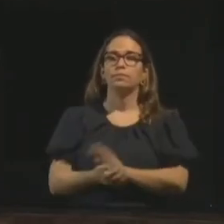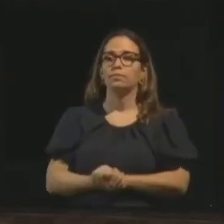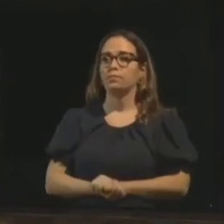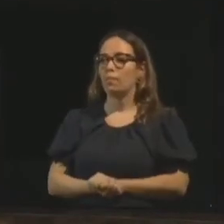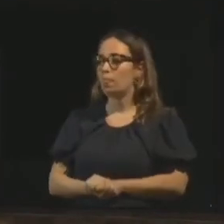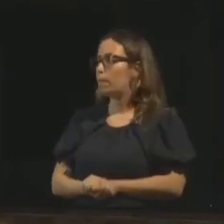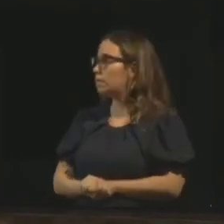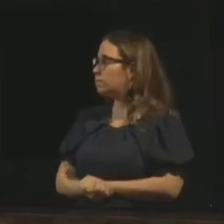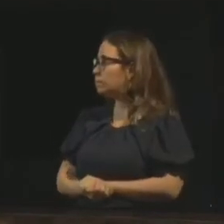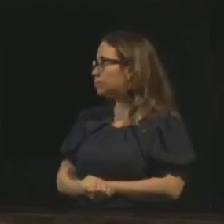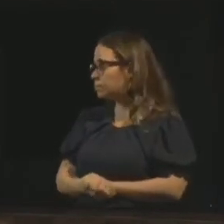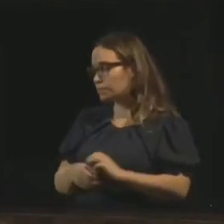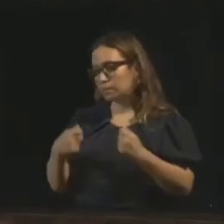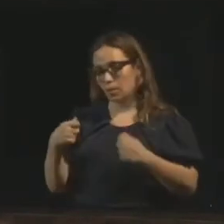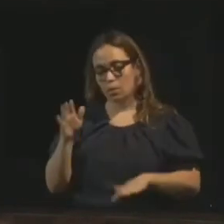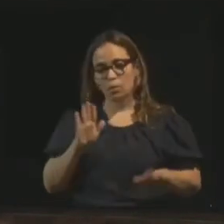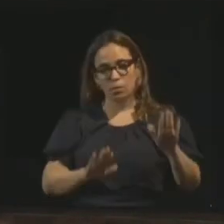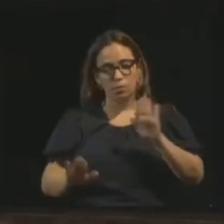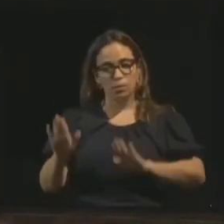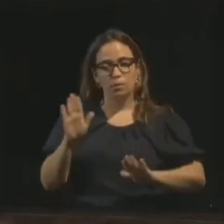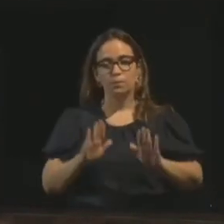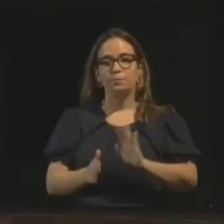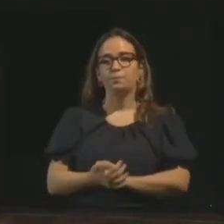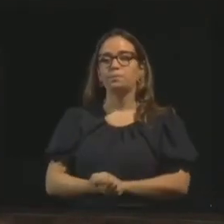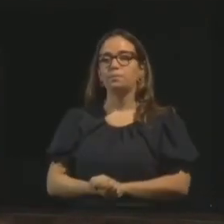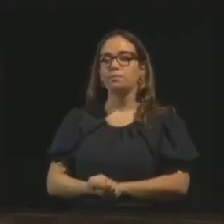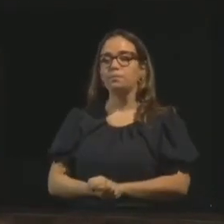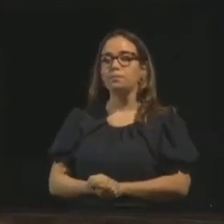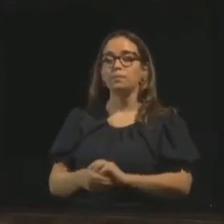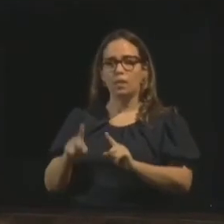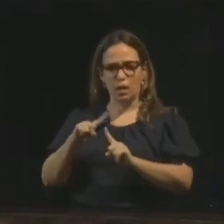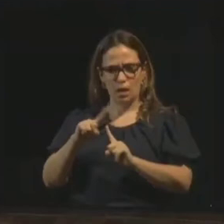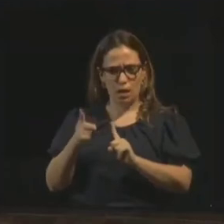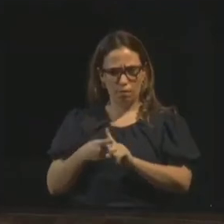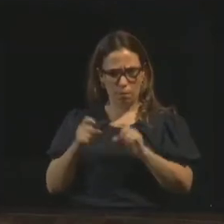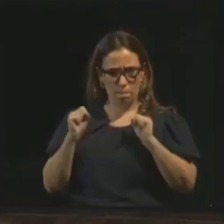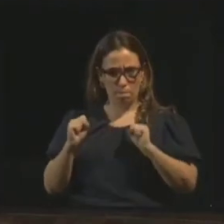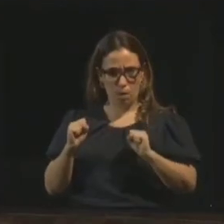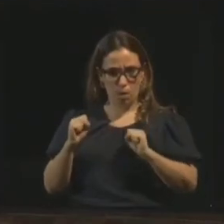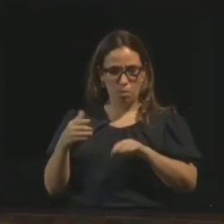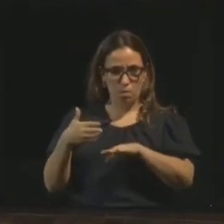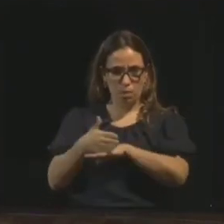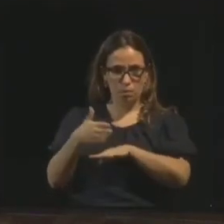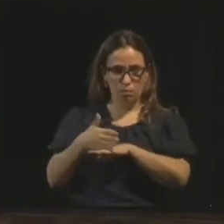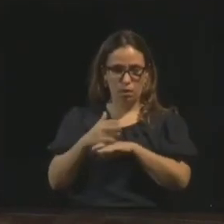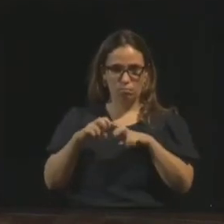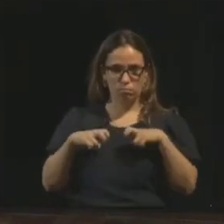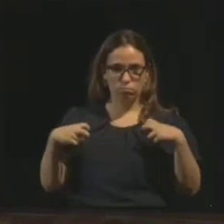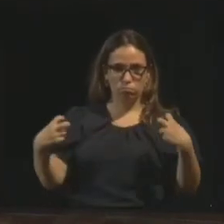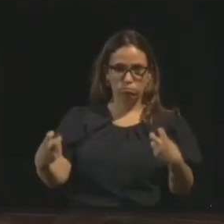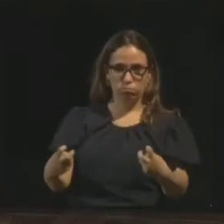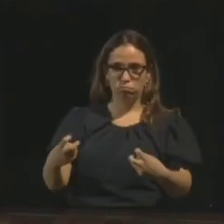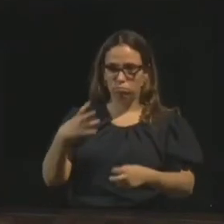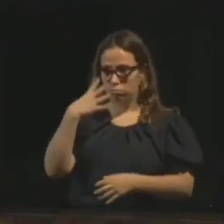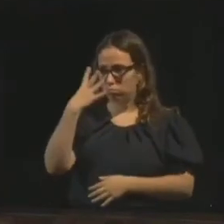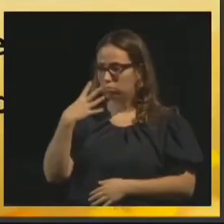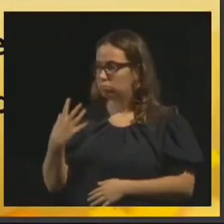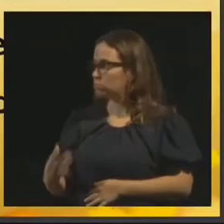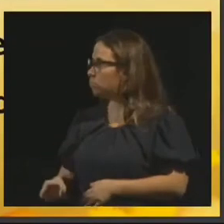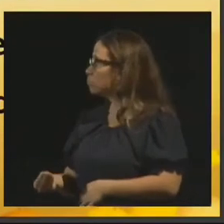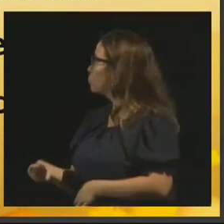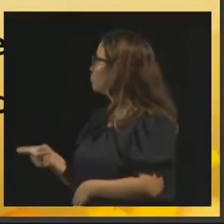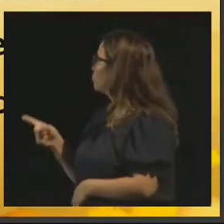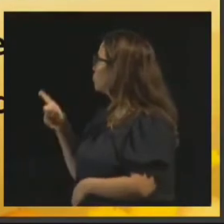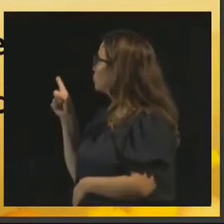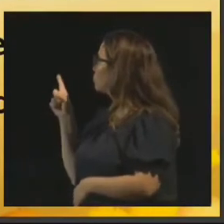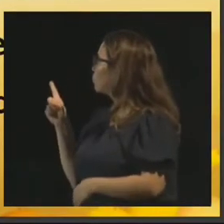Então, a gente ter essa cautela de fazer a ressalva, não é? grávidas podem participar de reuniões mediúnicas, segundo essas duas